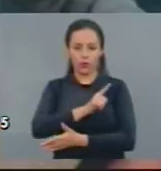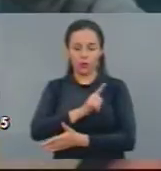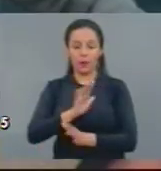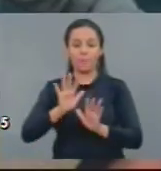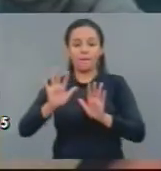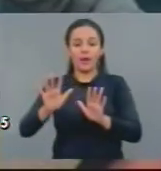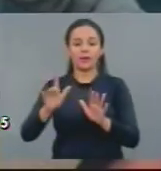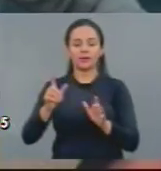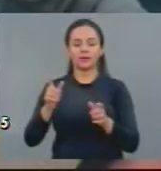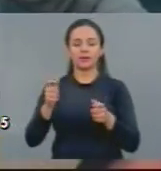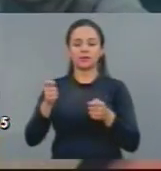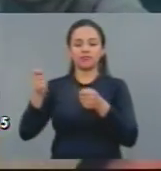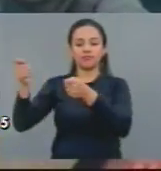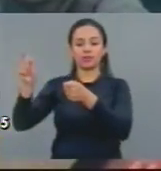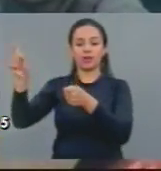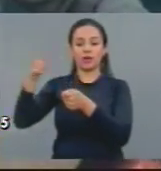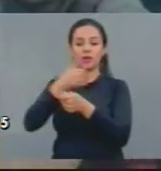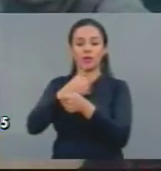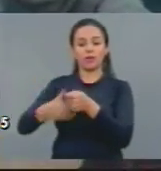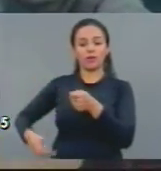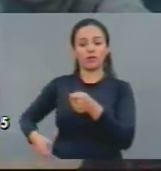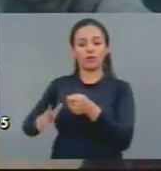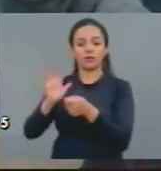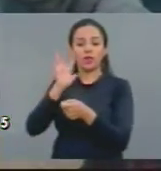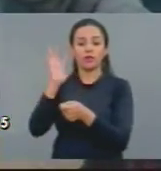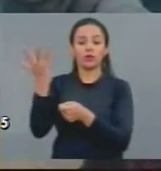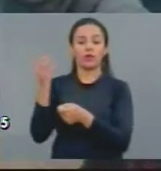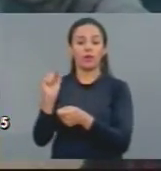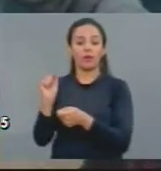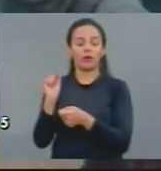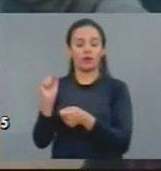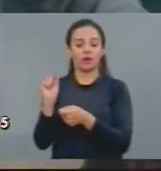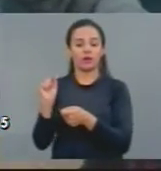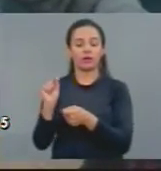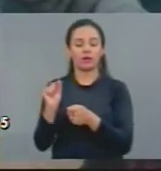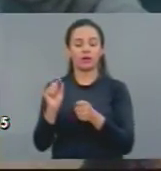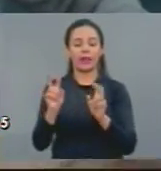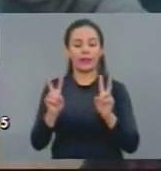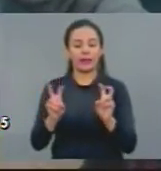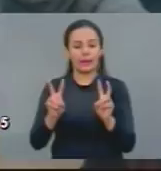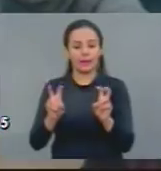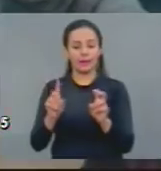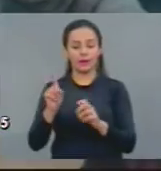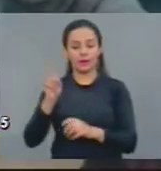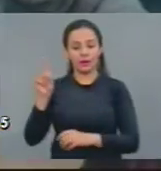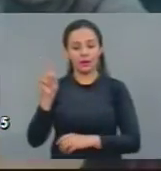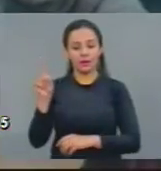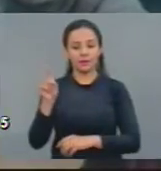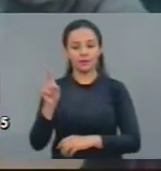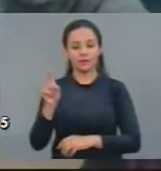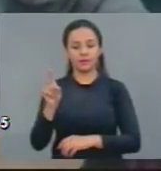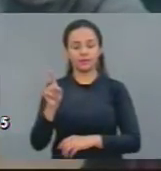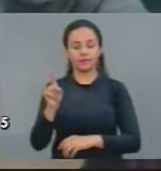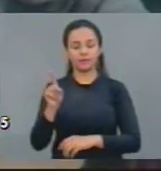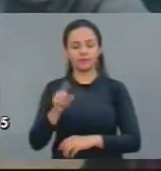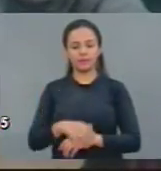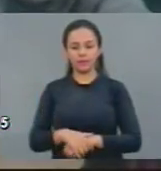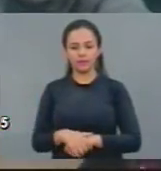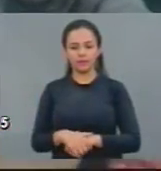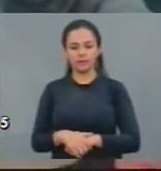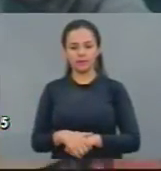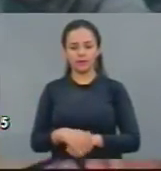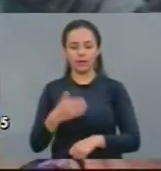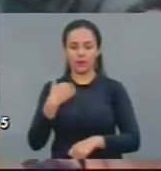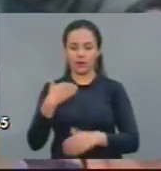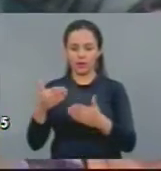sugestão, no sentido de que fosse criado por parte do governo do Estado, esta Casa que aprovou, e eu